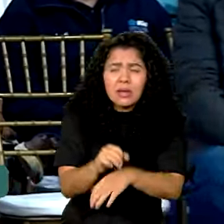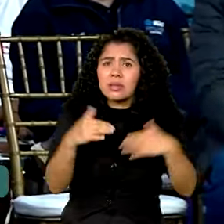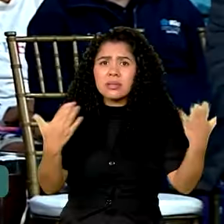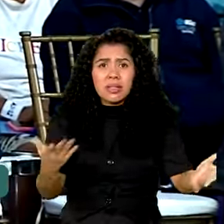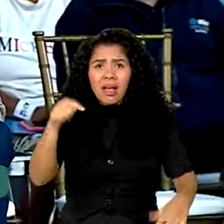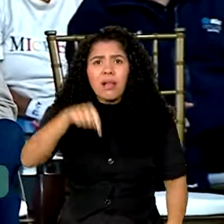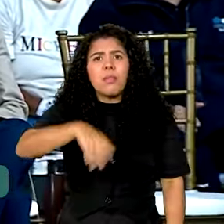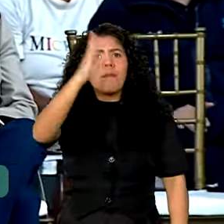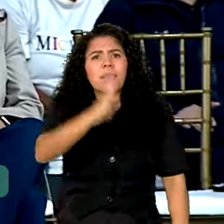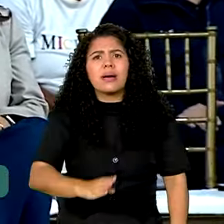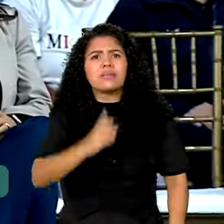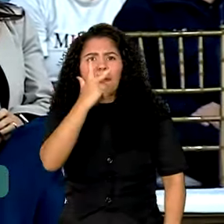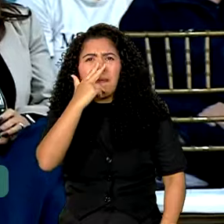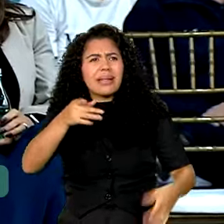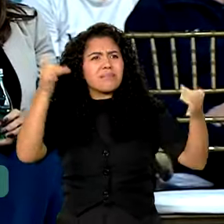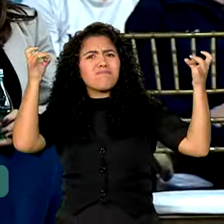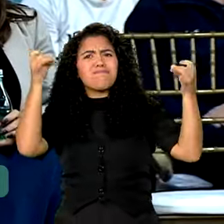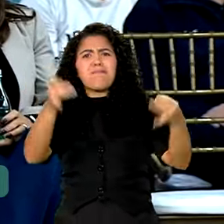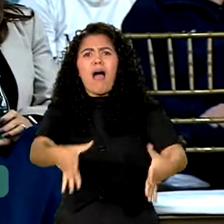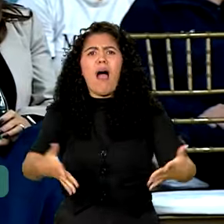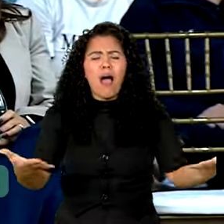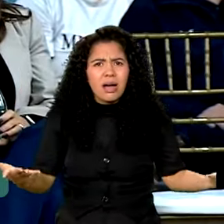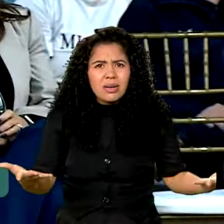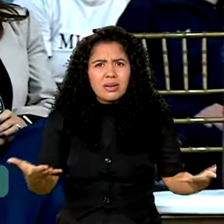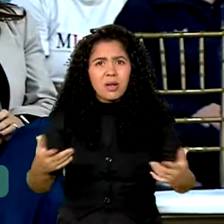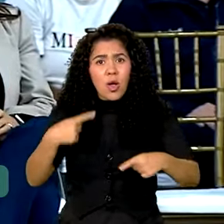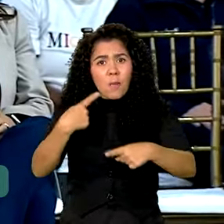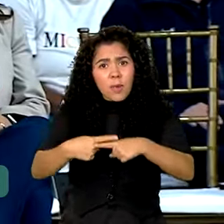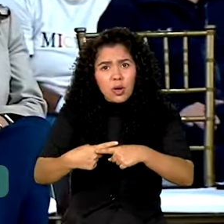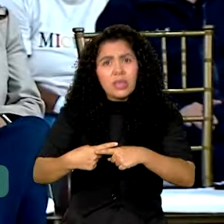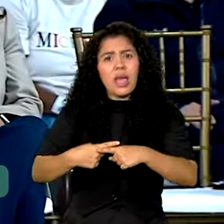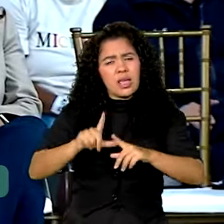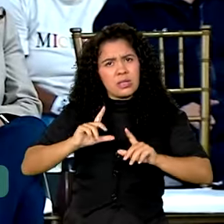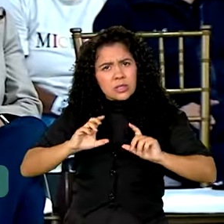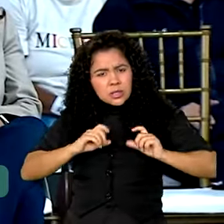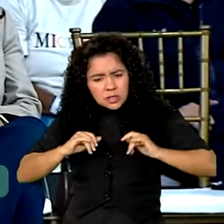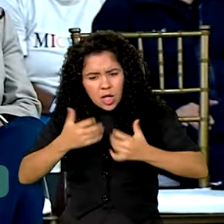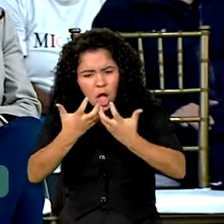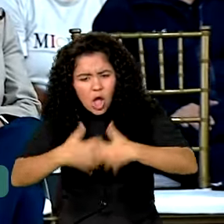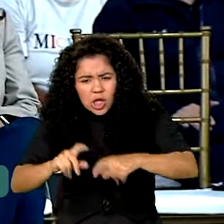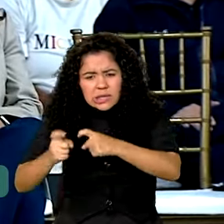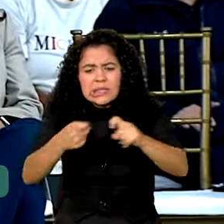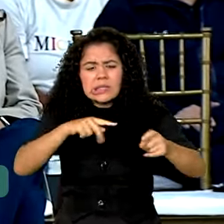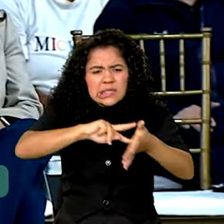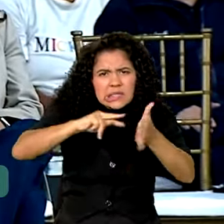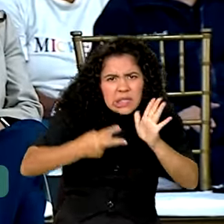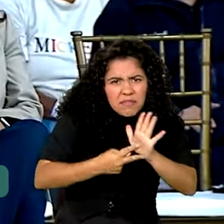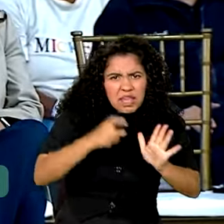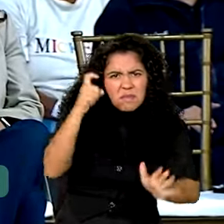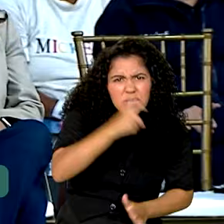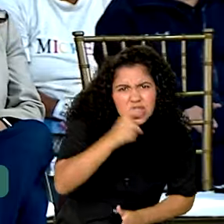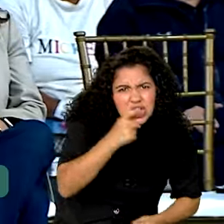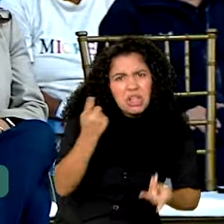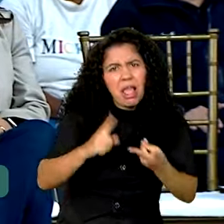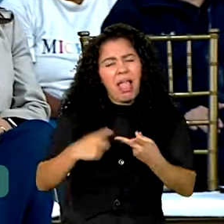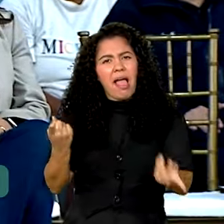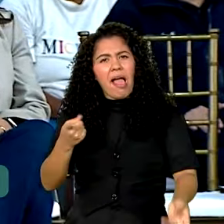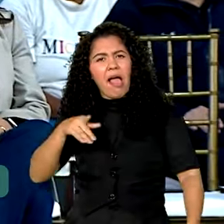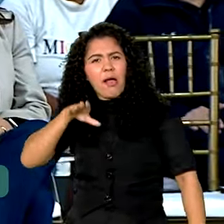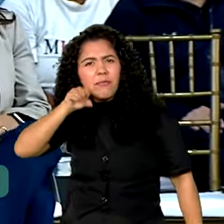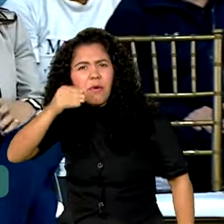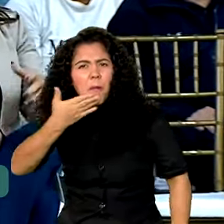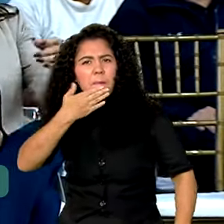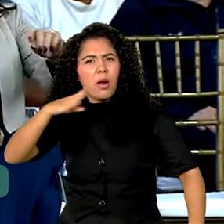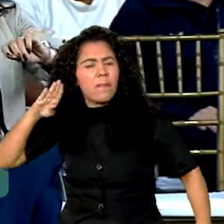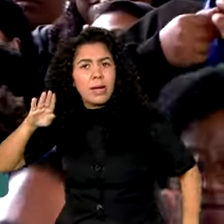foi abandonado, porque governar não é mentir, governar não é falar, governar